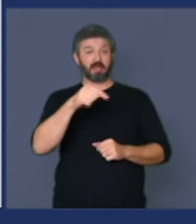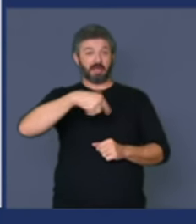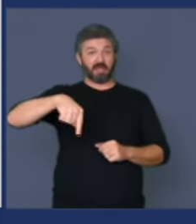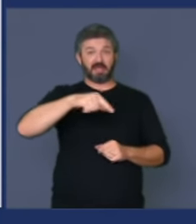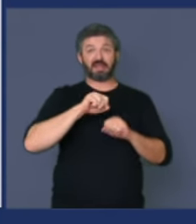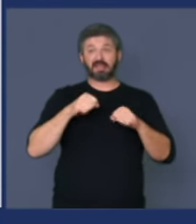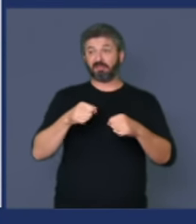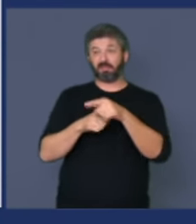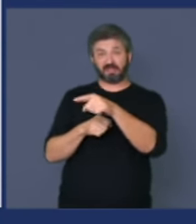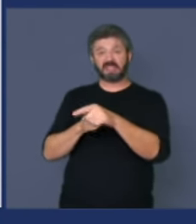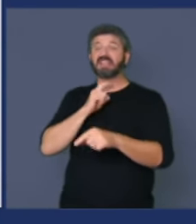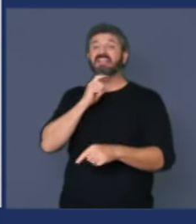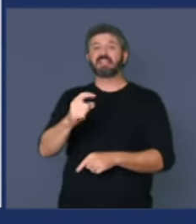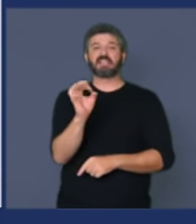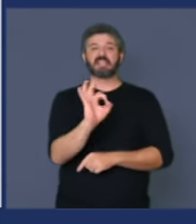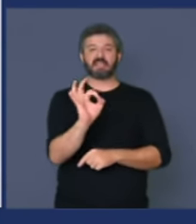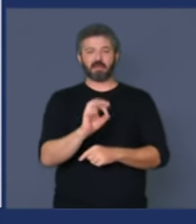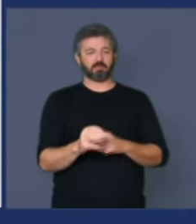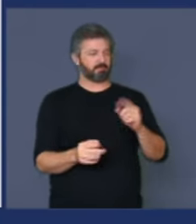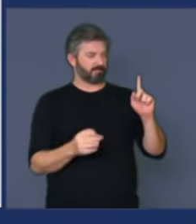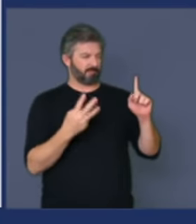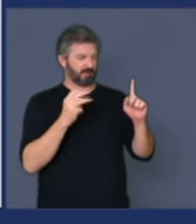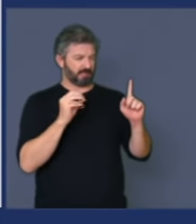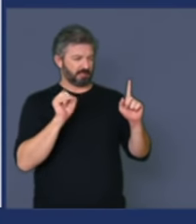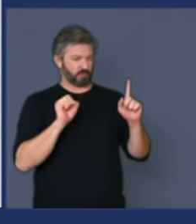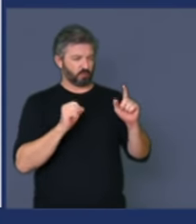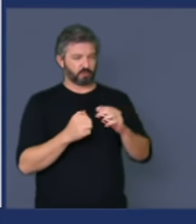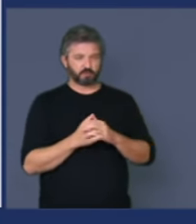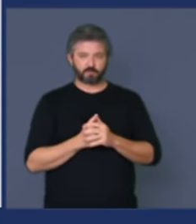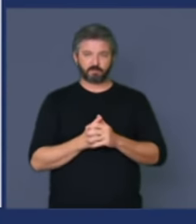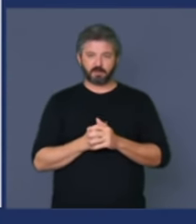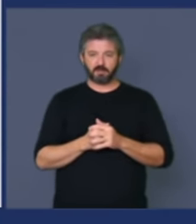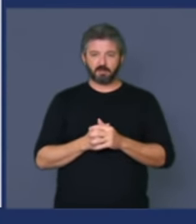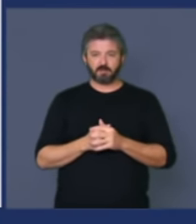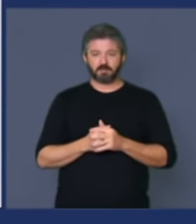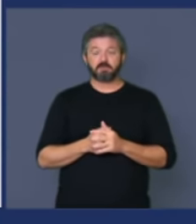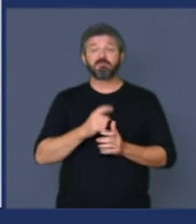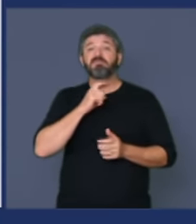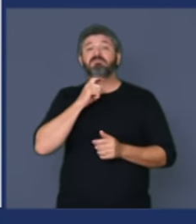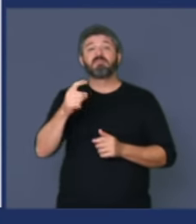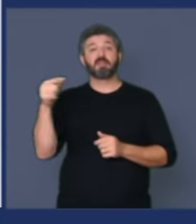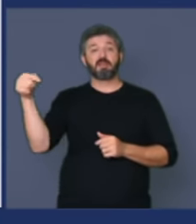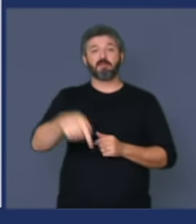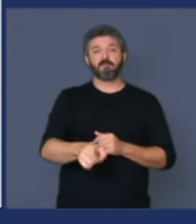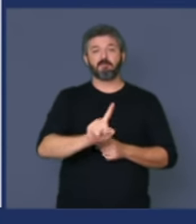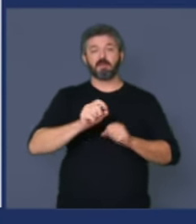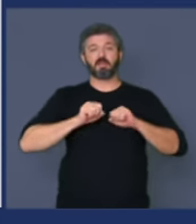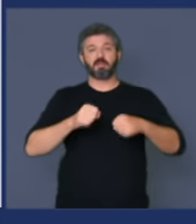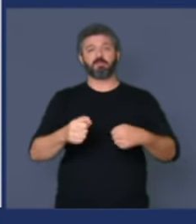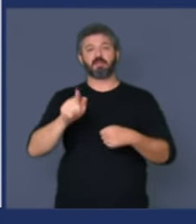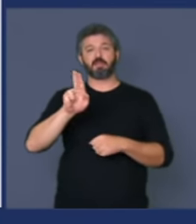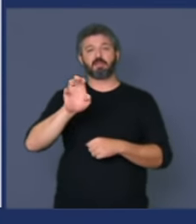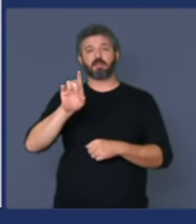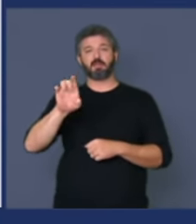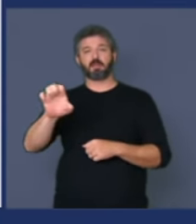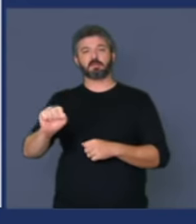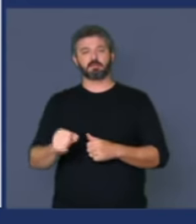defender ele aqui mais trinta segundos seu presidente não tem ninguém para defender ele aqui